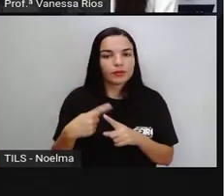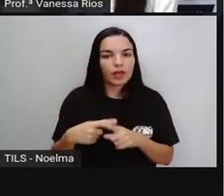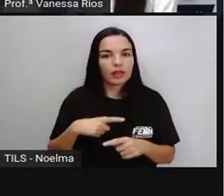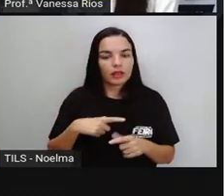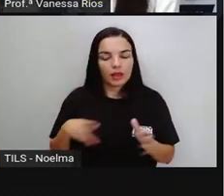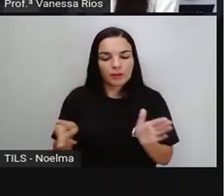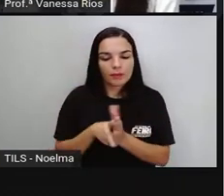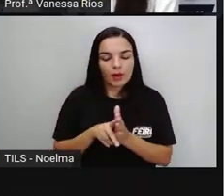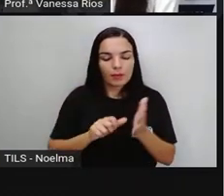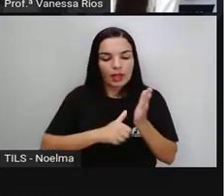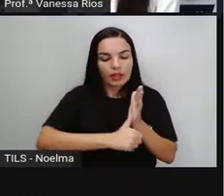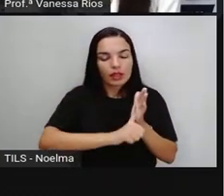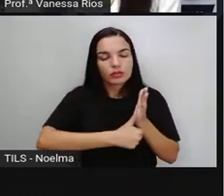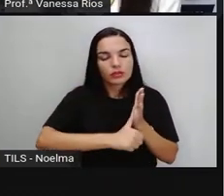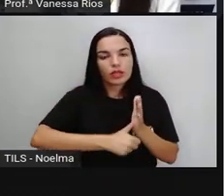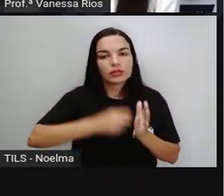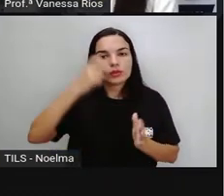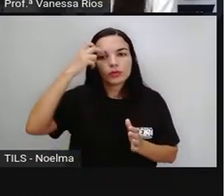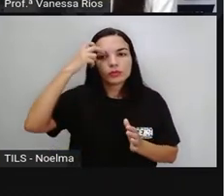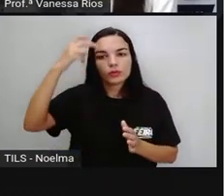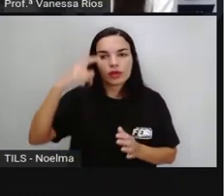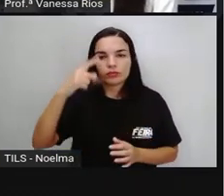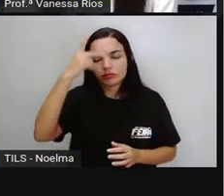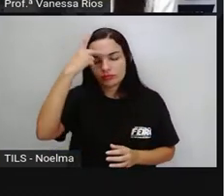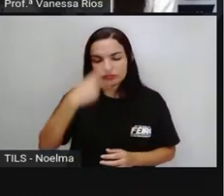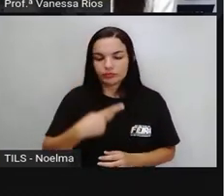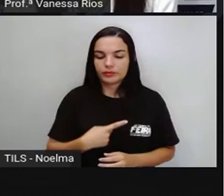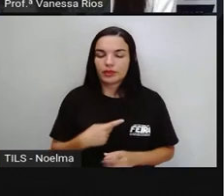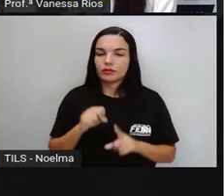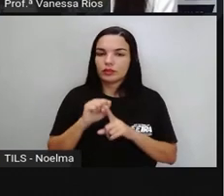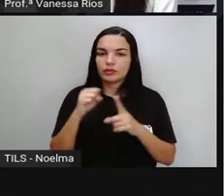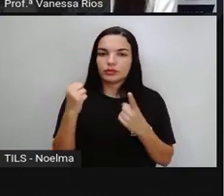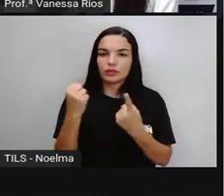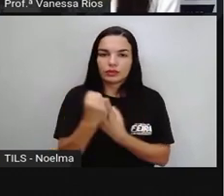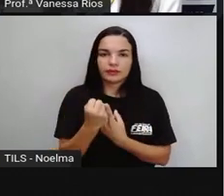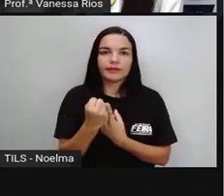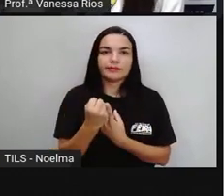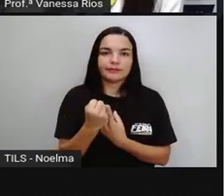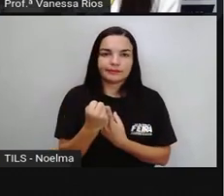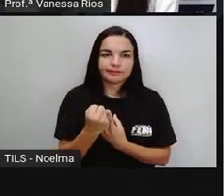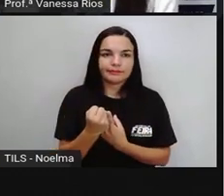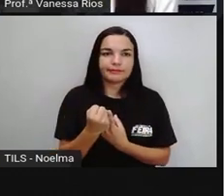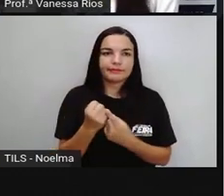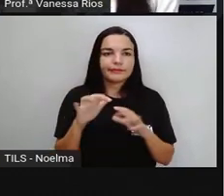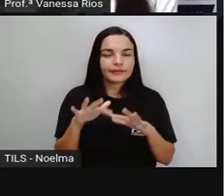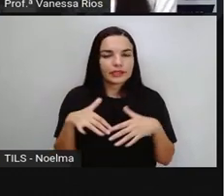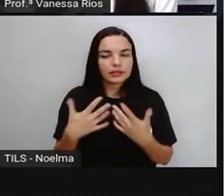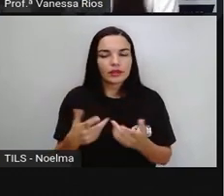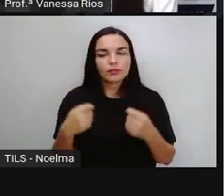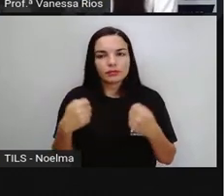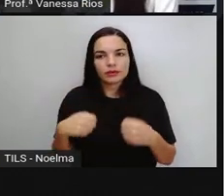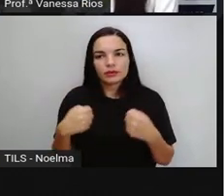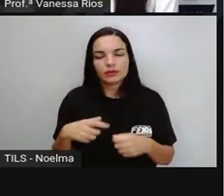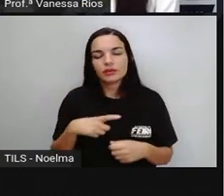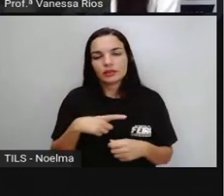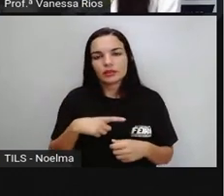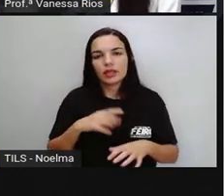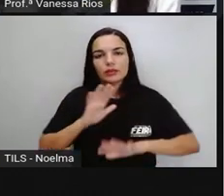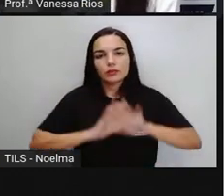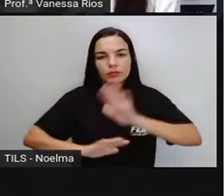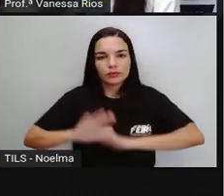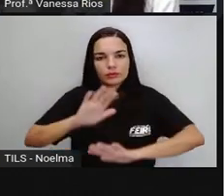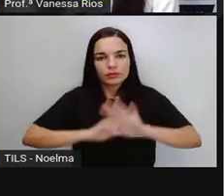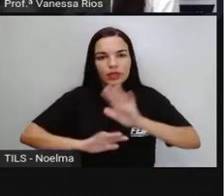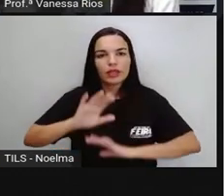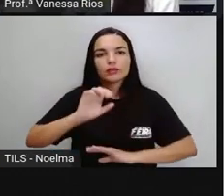cultural. Então reconhecer, conhecer, né? E conservar são ações aí importantes,